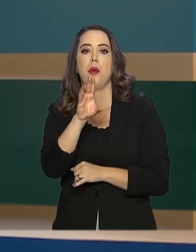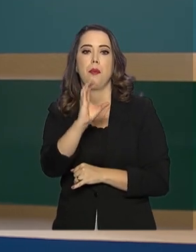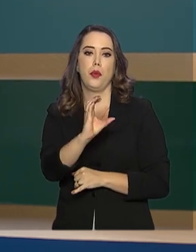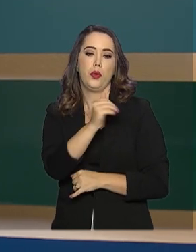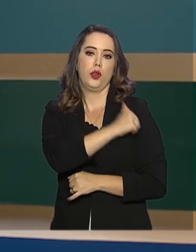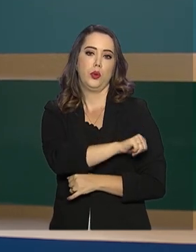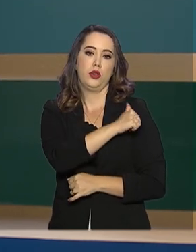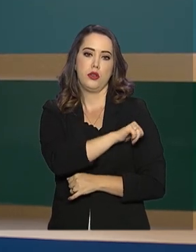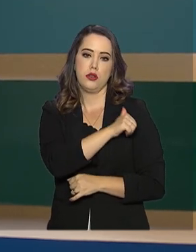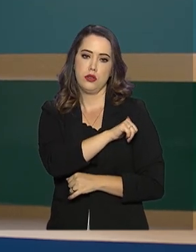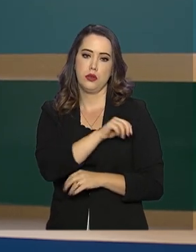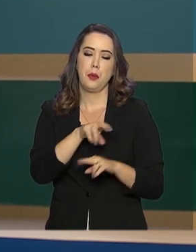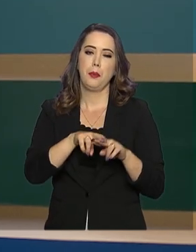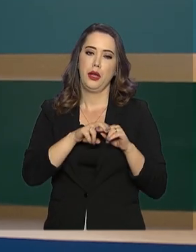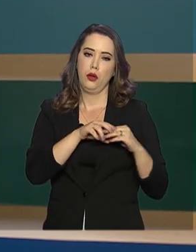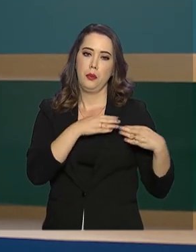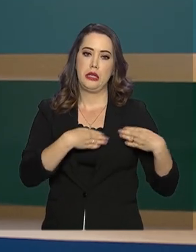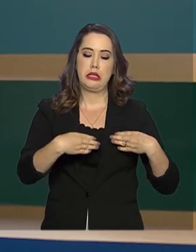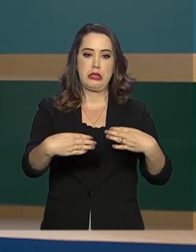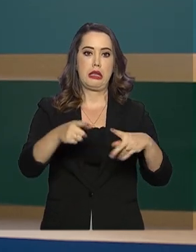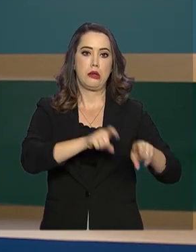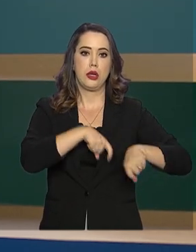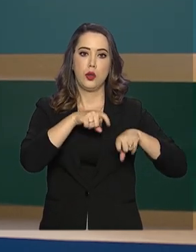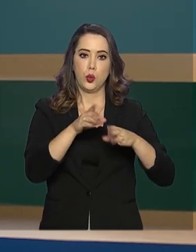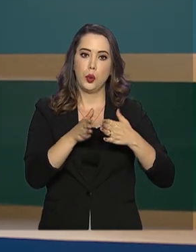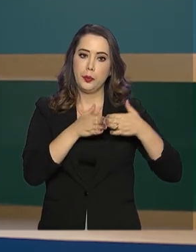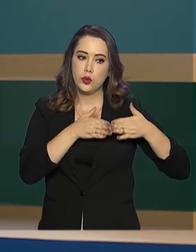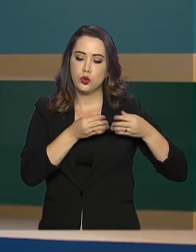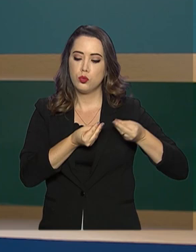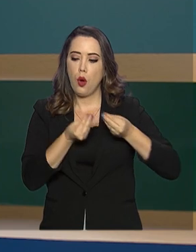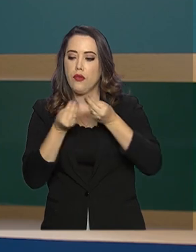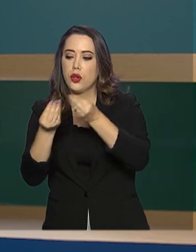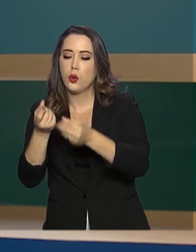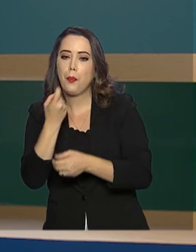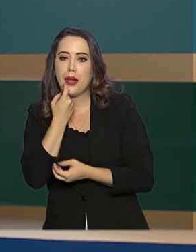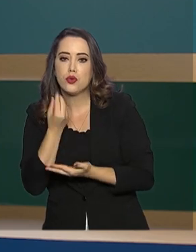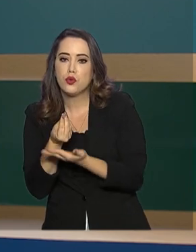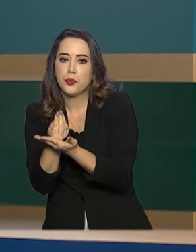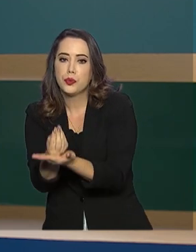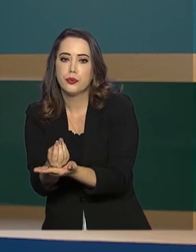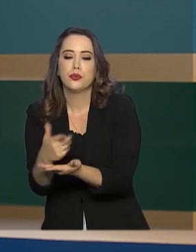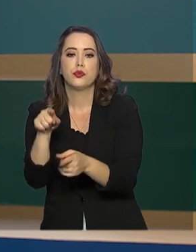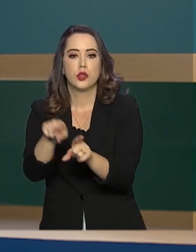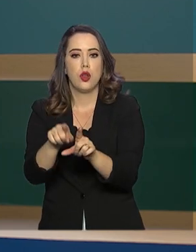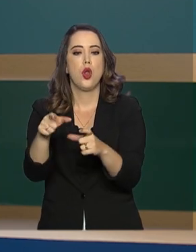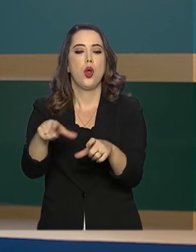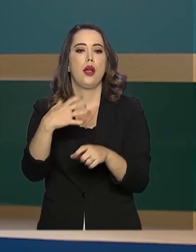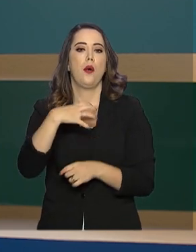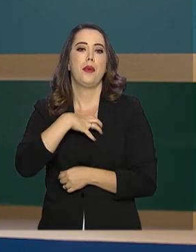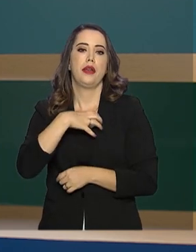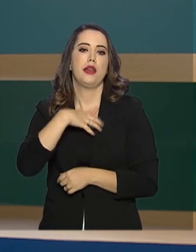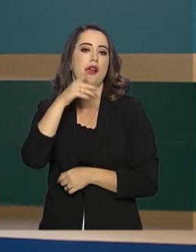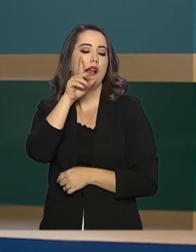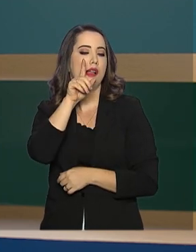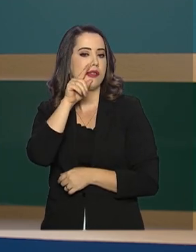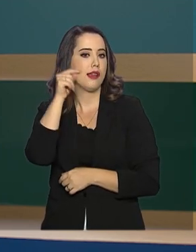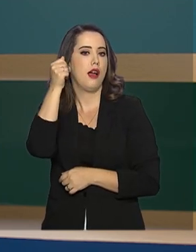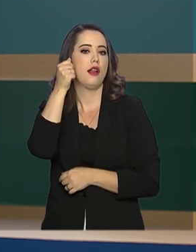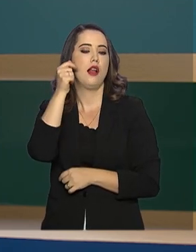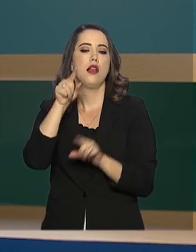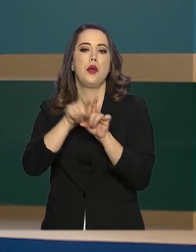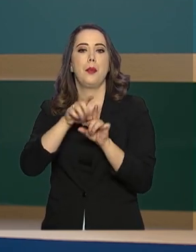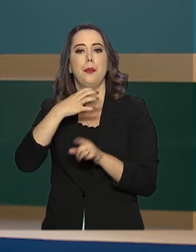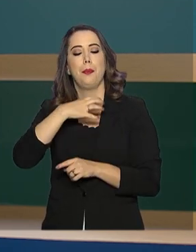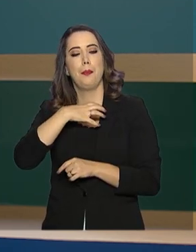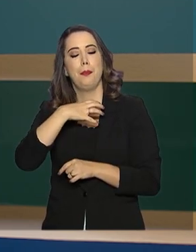do Rio de Janeiro por solicitação do Ministério da Agricultura. As amostras foram coletadas nos estados da Bahia, Ceará, Pernambuco